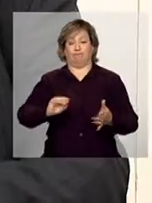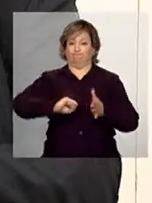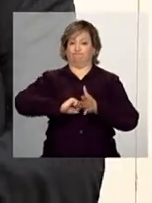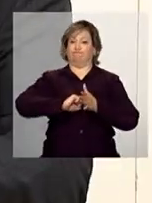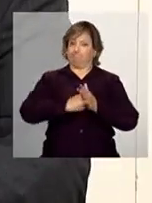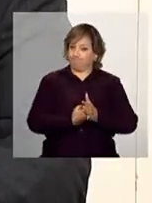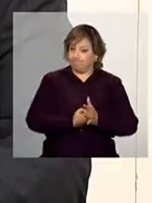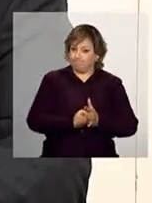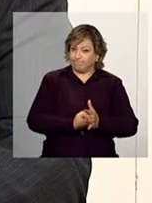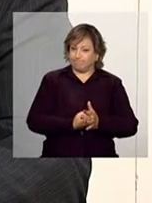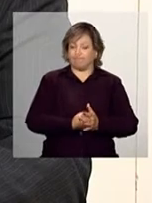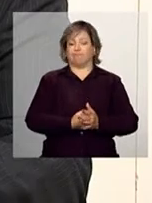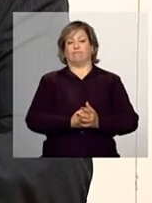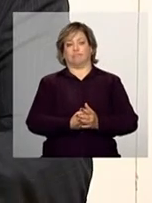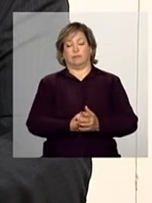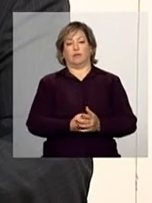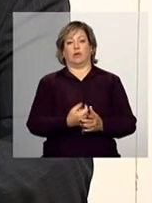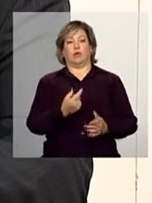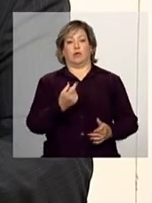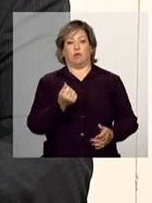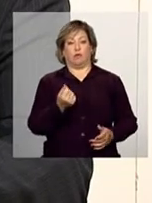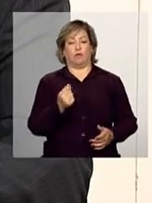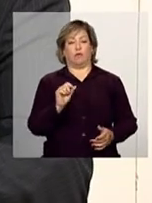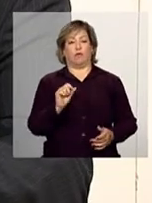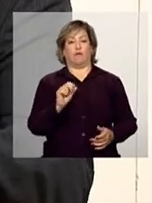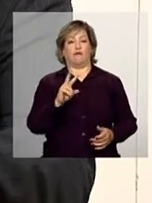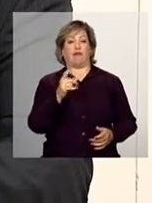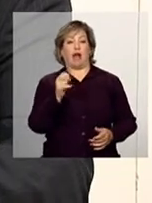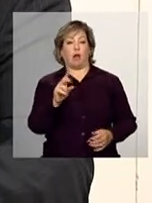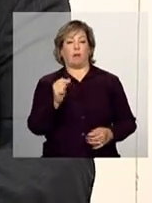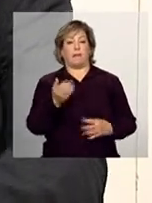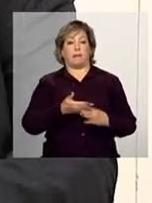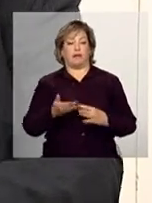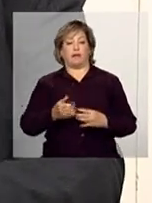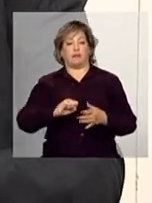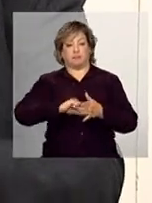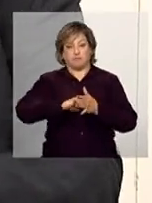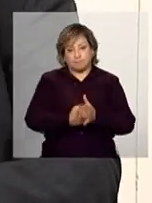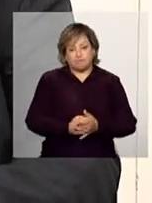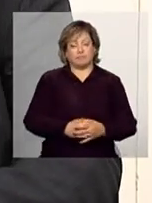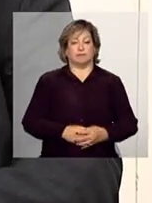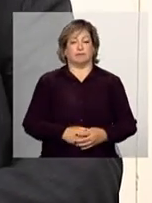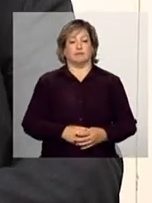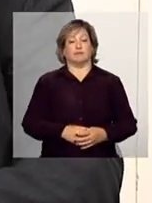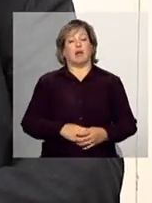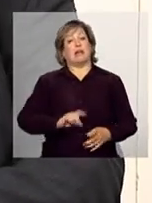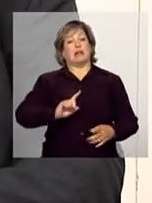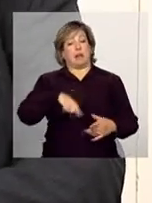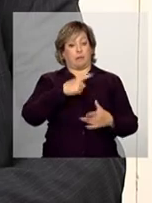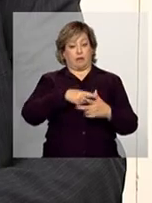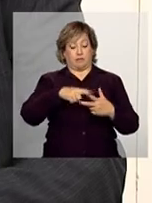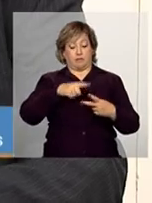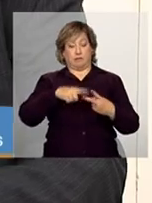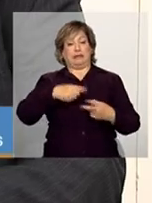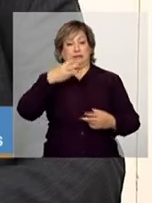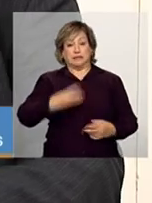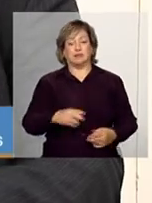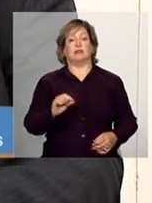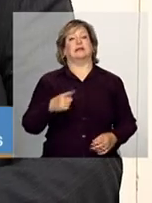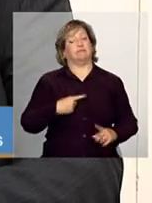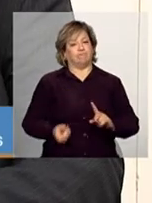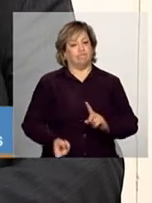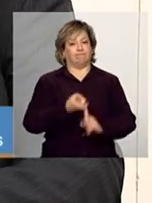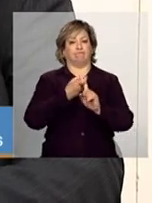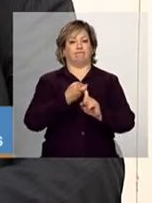O bloqueio, você bloqueia a parcela. Bloqueio no valor da parcela. Você bloqueia a parcela. Depois há uma suspensão. E em casos